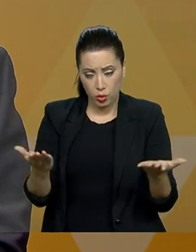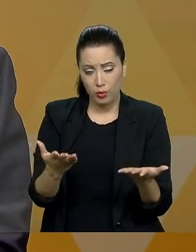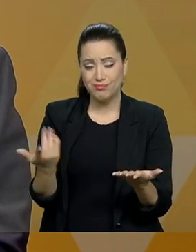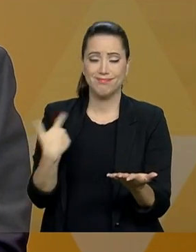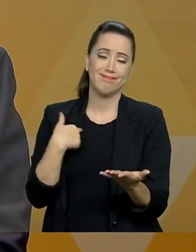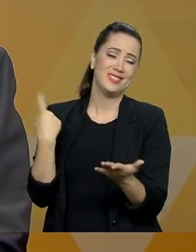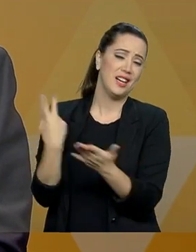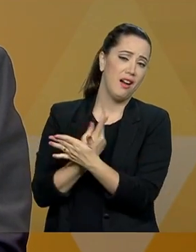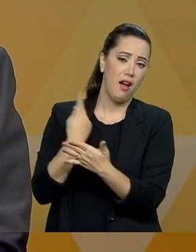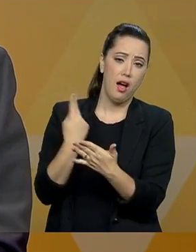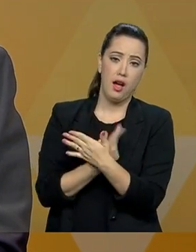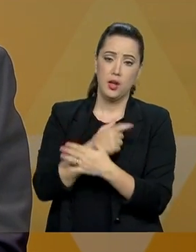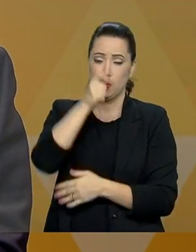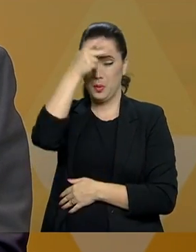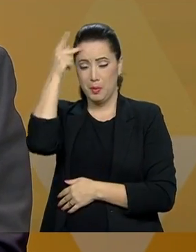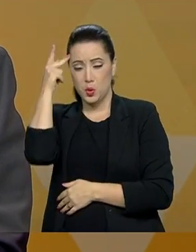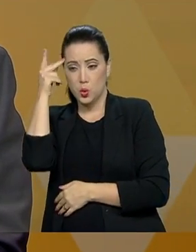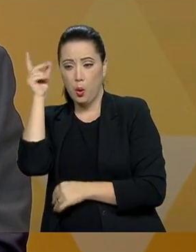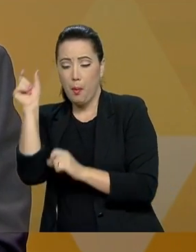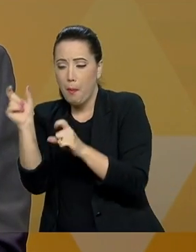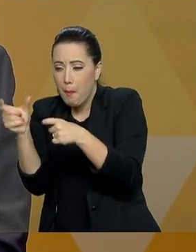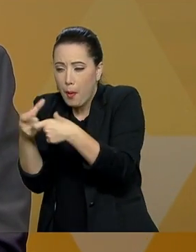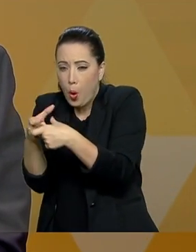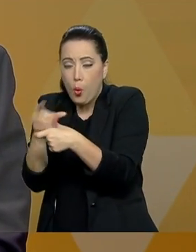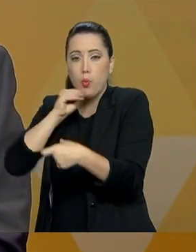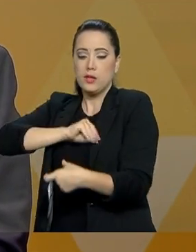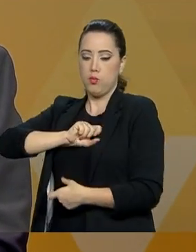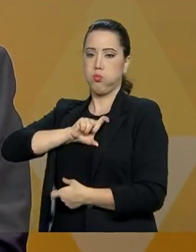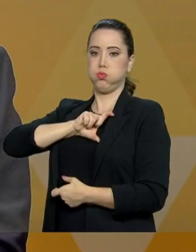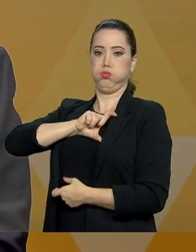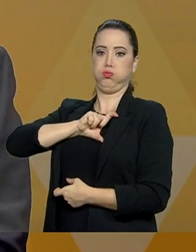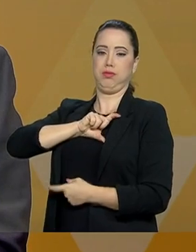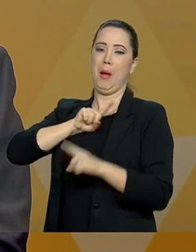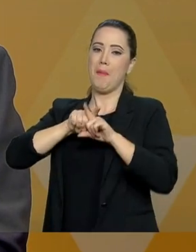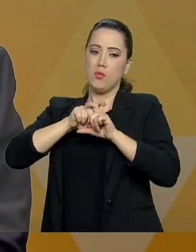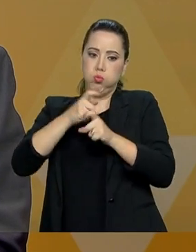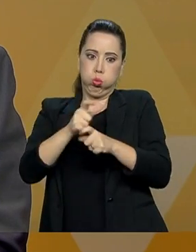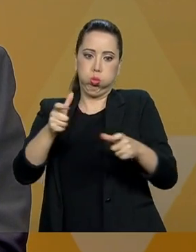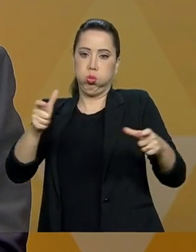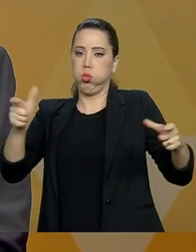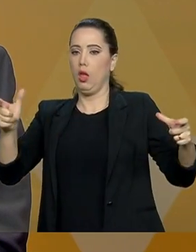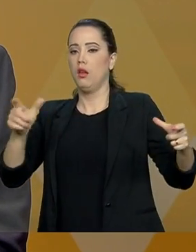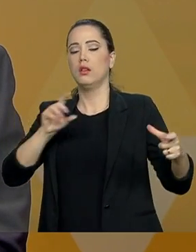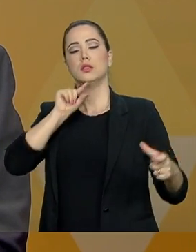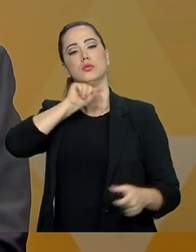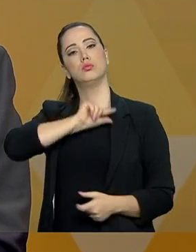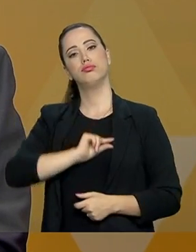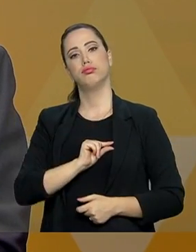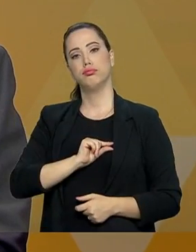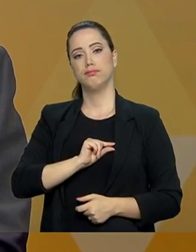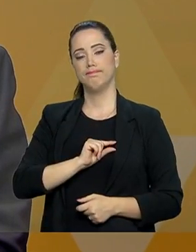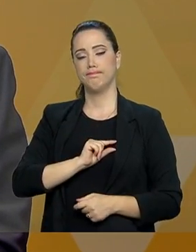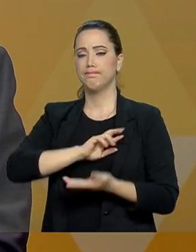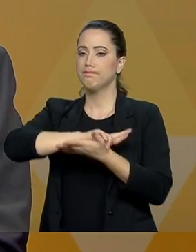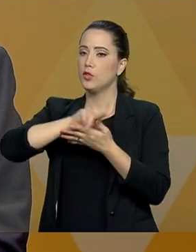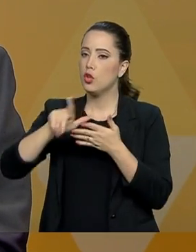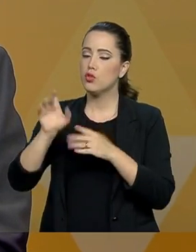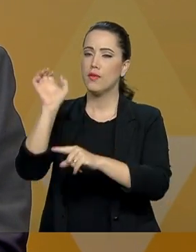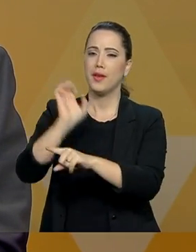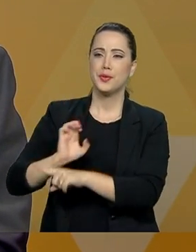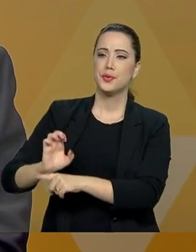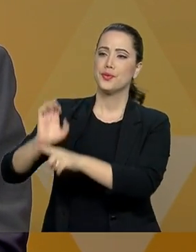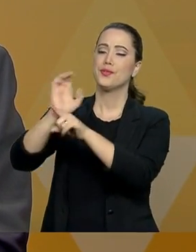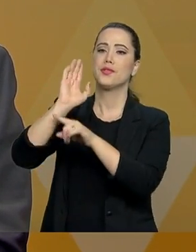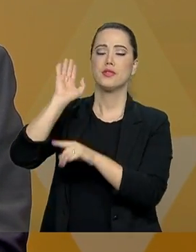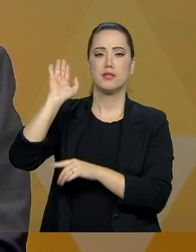poucos ganham muito e muitos ganham pouco. E ele é insustentável do ponto de vista fiscal. Vários Estados brasileiros já estão